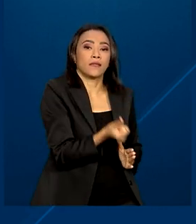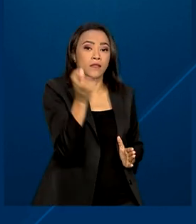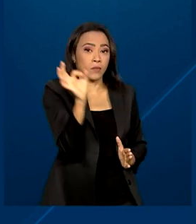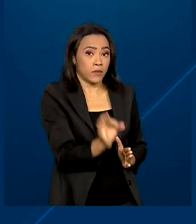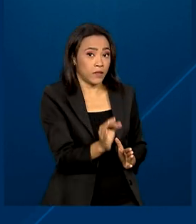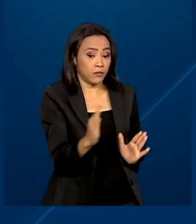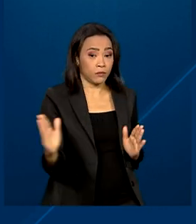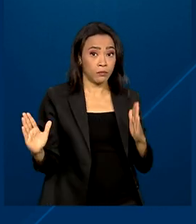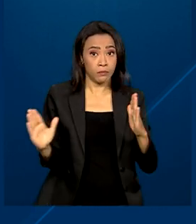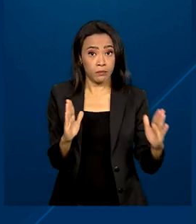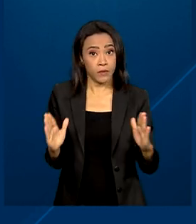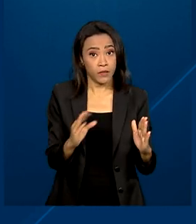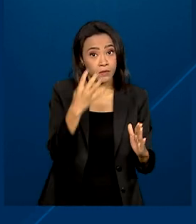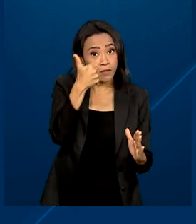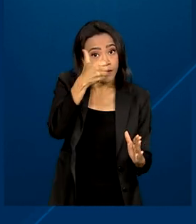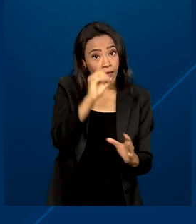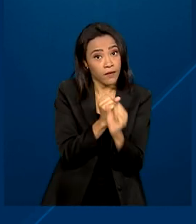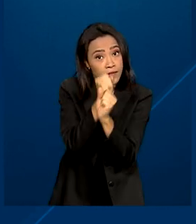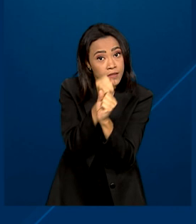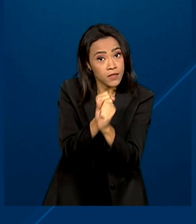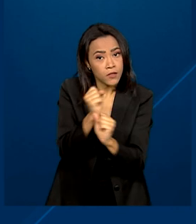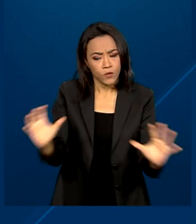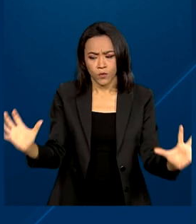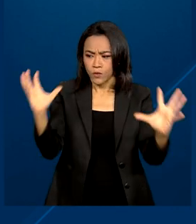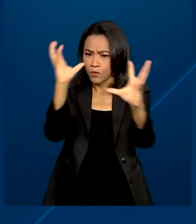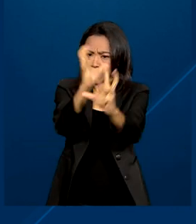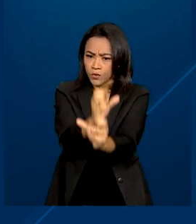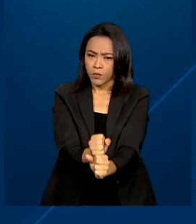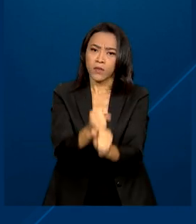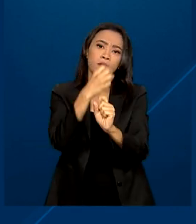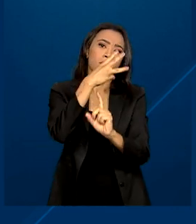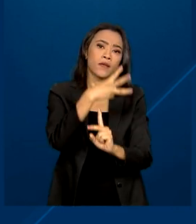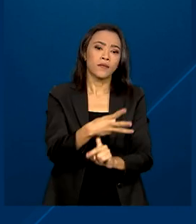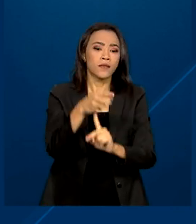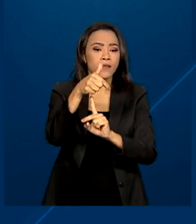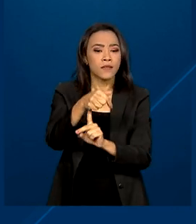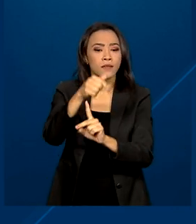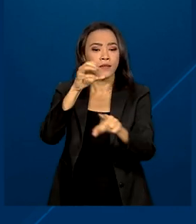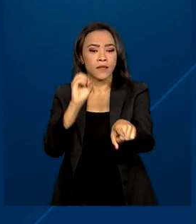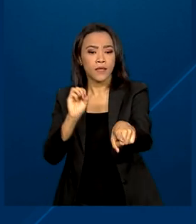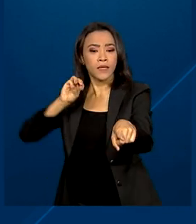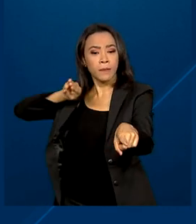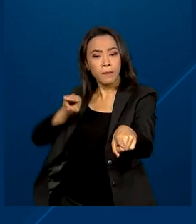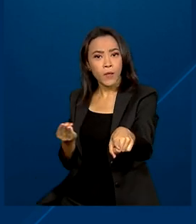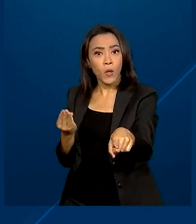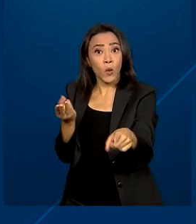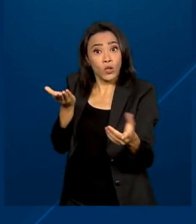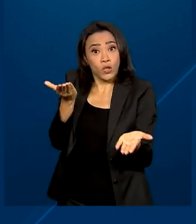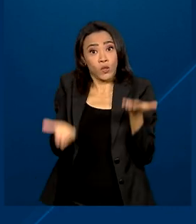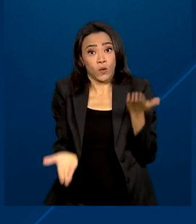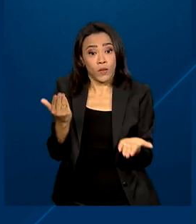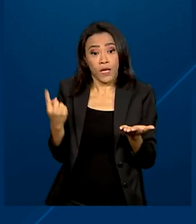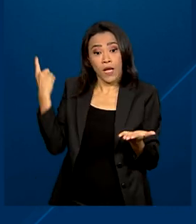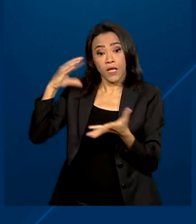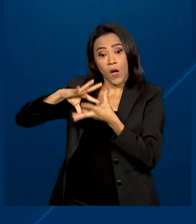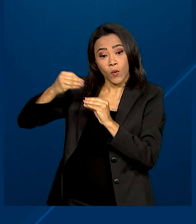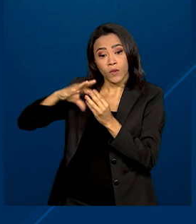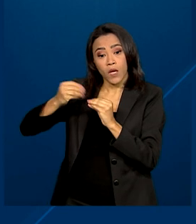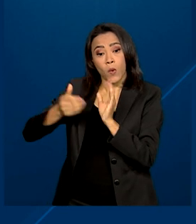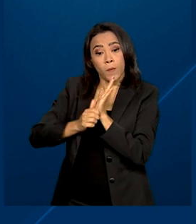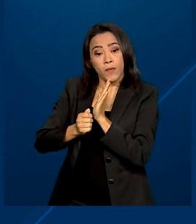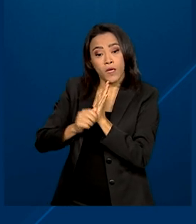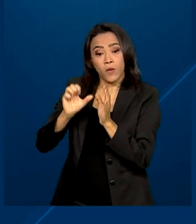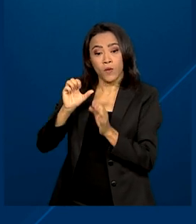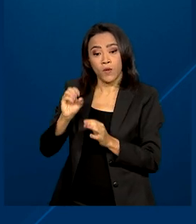próximos 10 anos, chegando a um total de 370 milhões de toneladas. Algodão, milho e